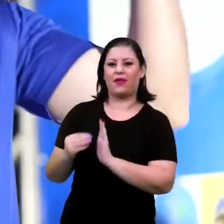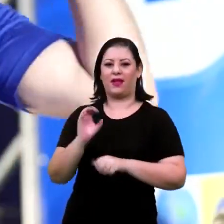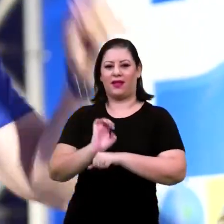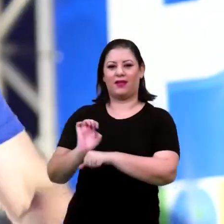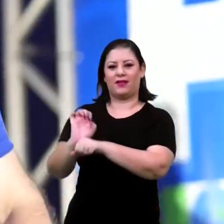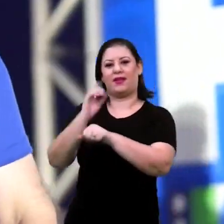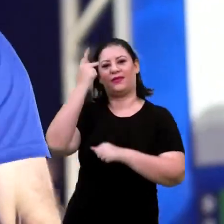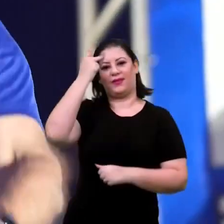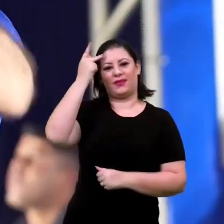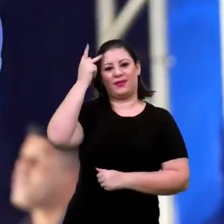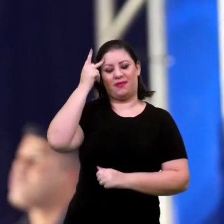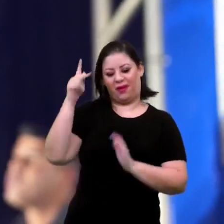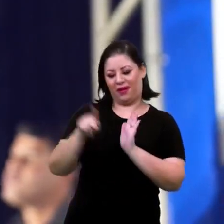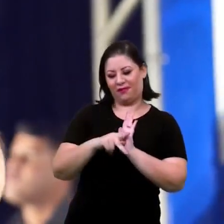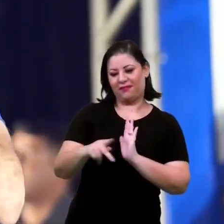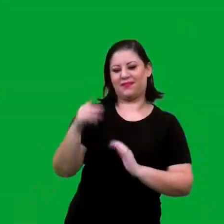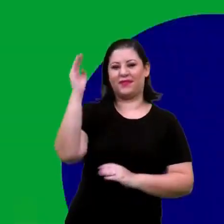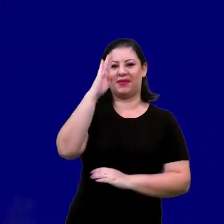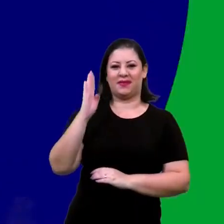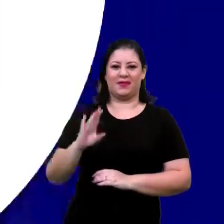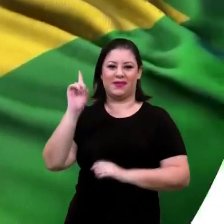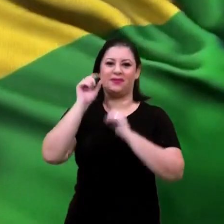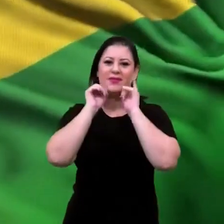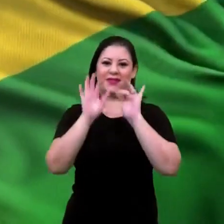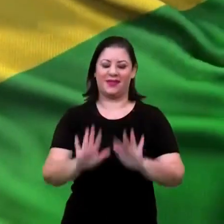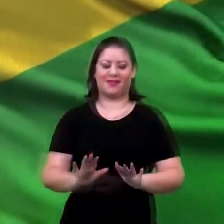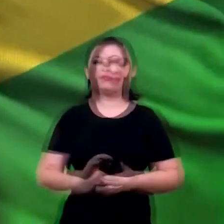Paulo e para o Brasil. Fiquem com Deus.